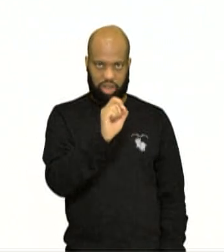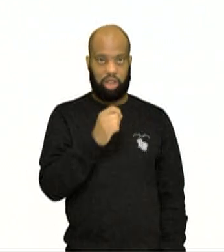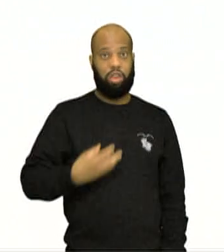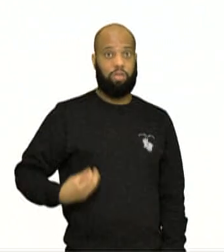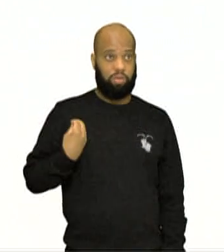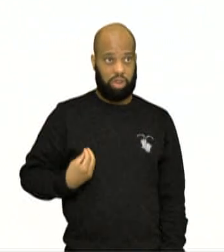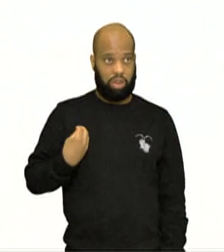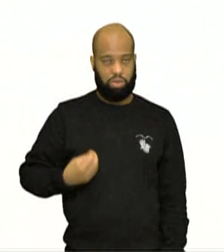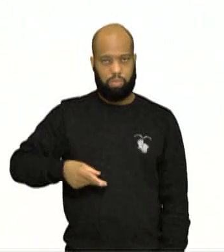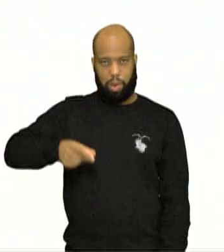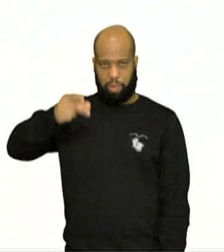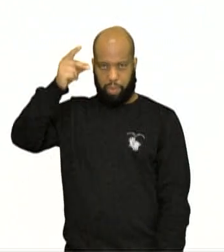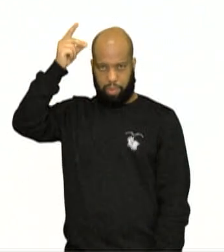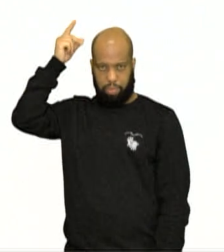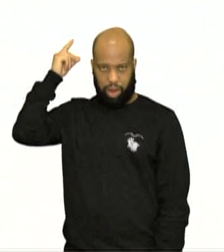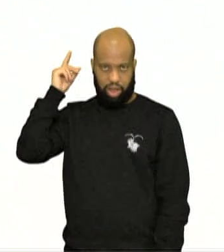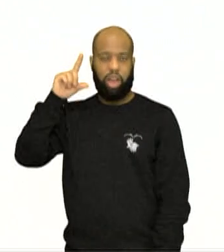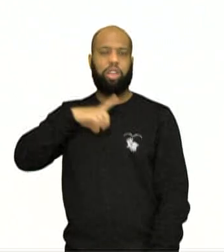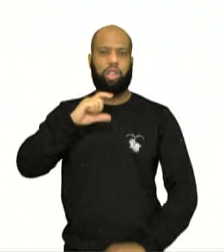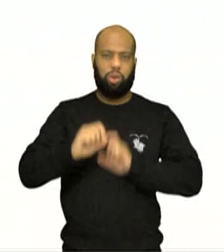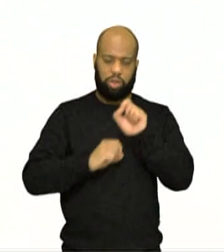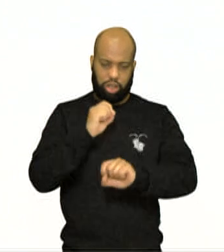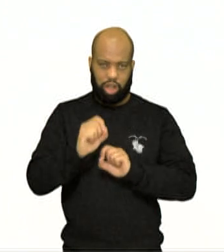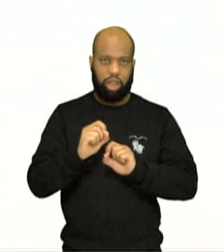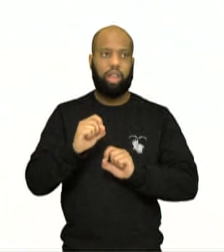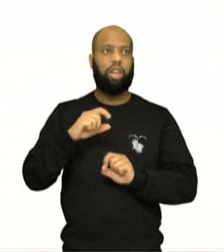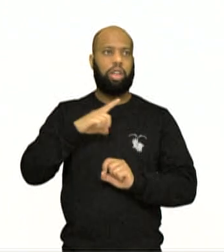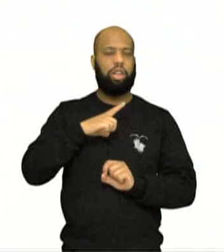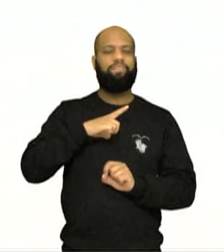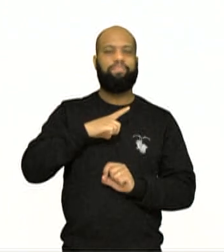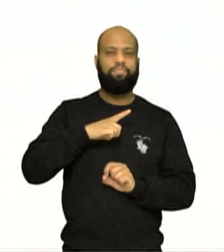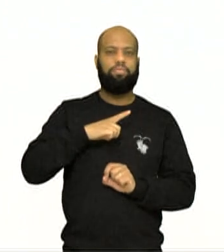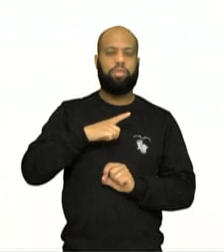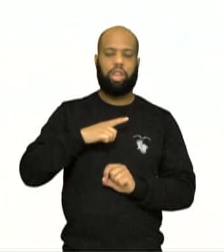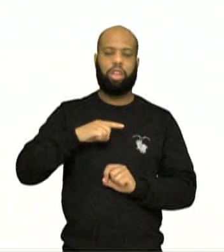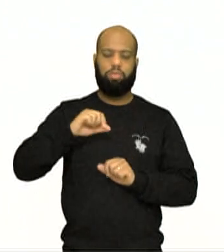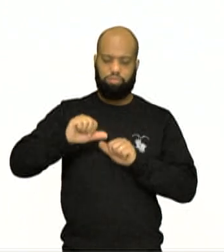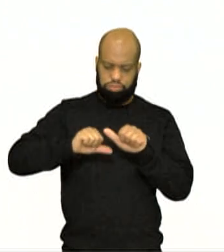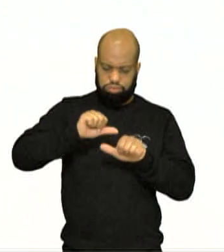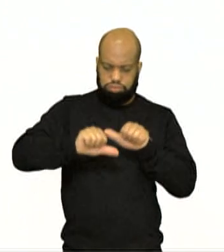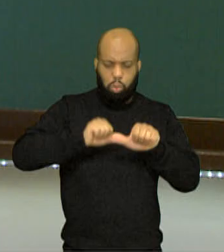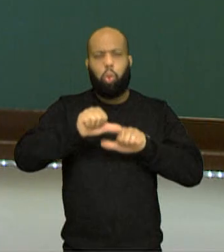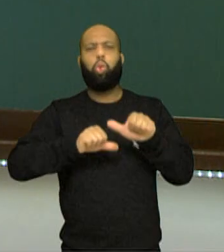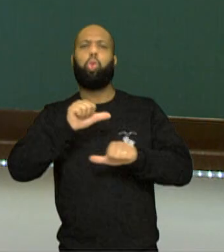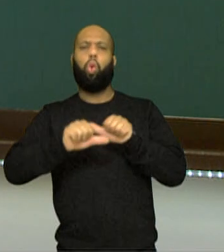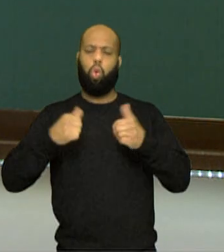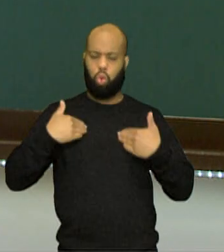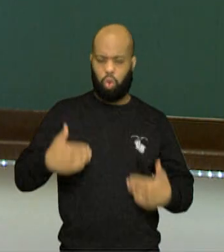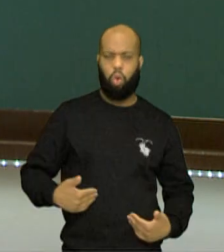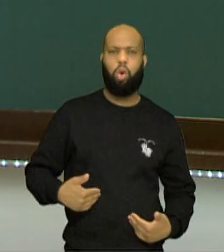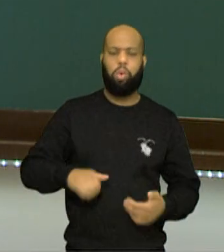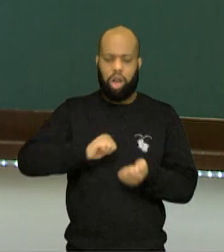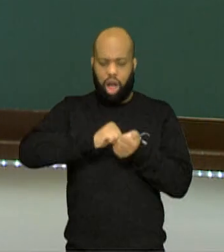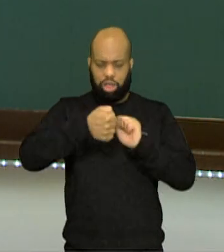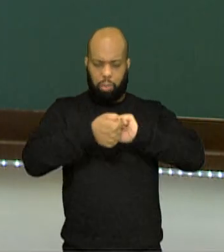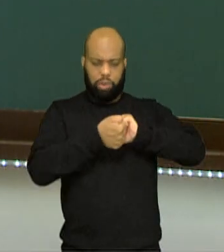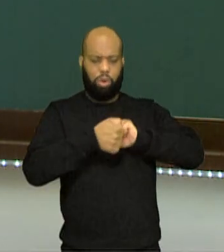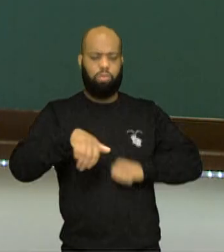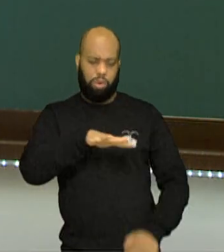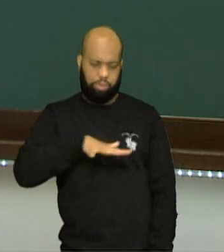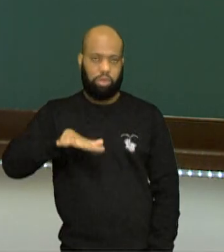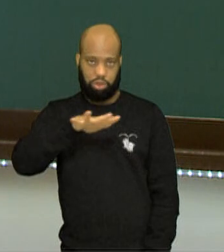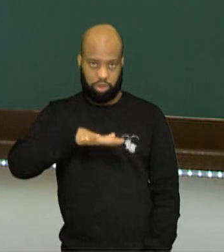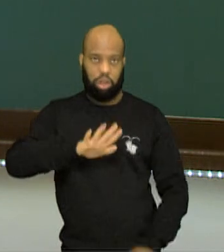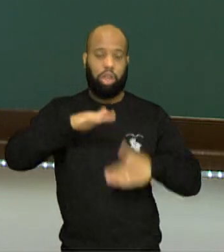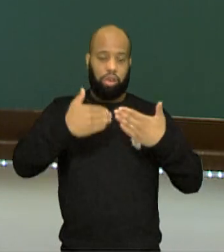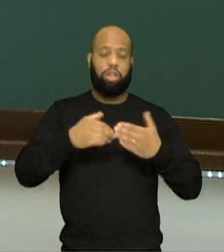primitivos, eles teriam gradualmente se transformado, se adaptado e